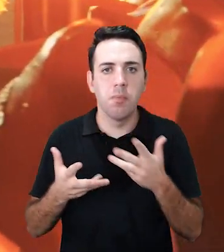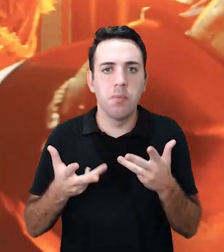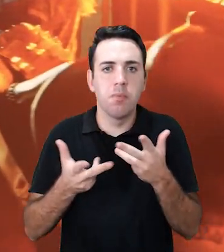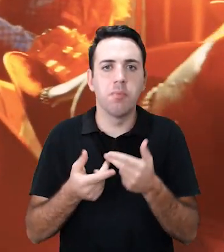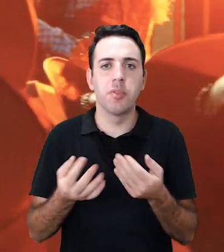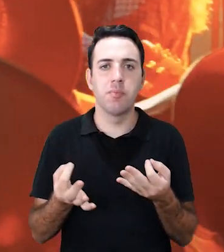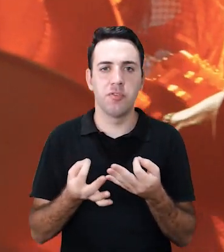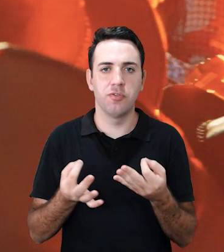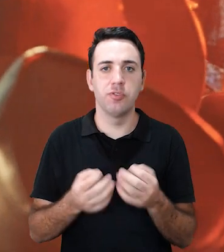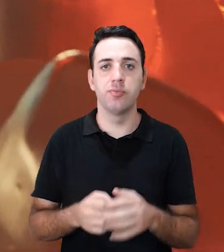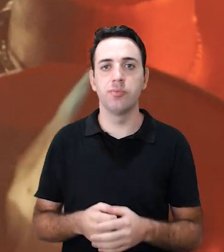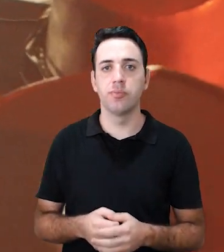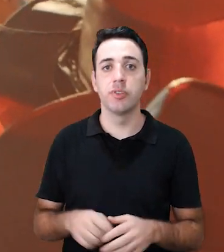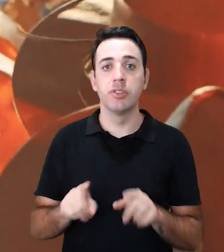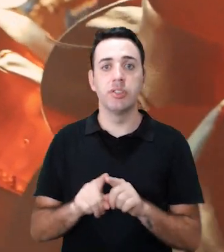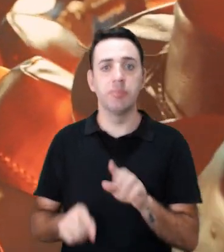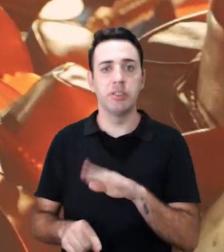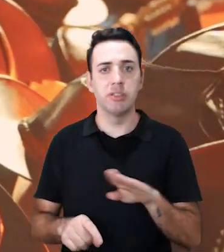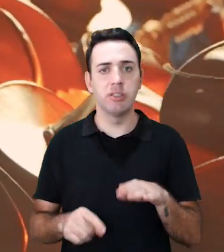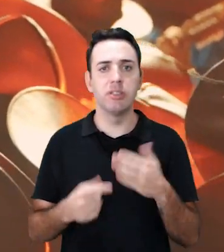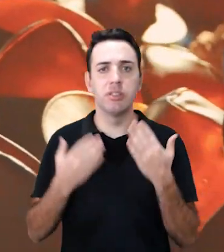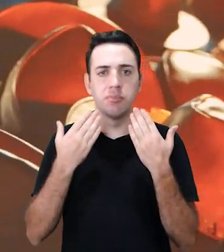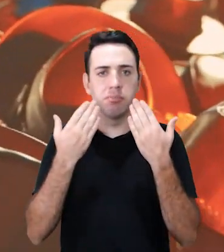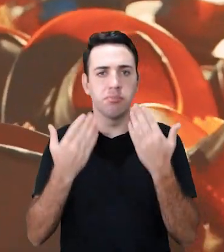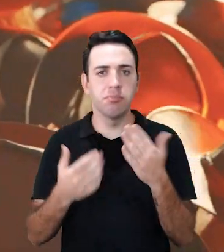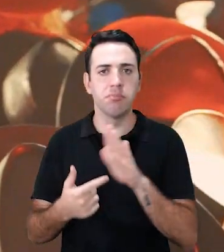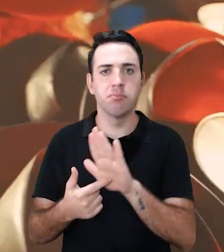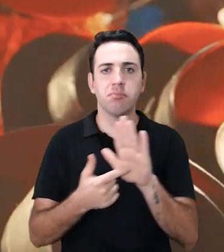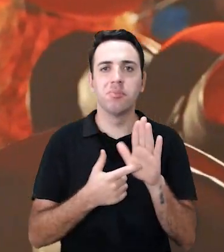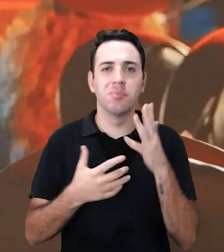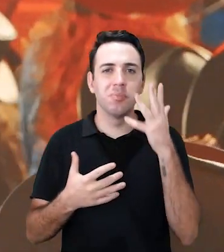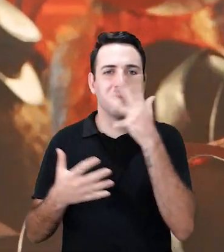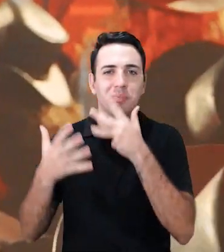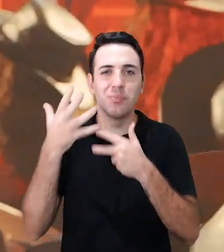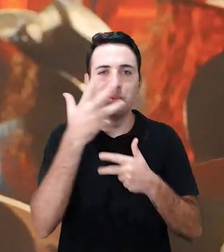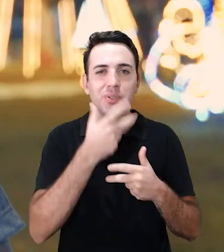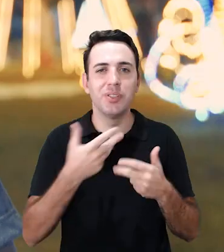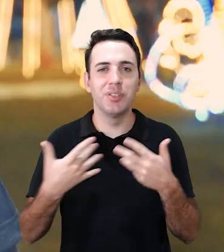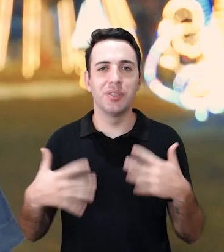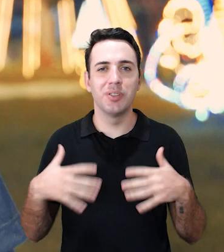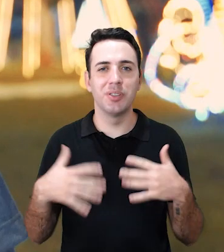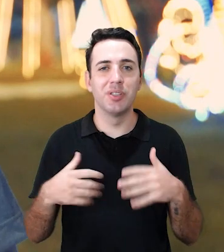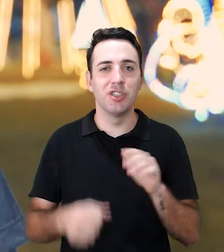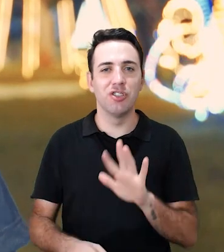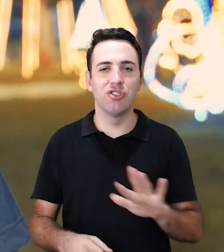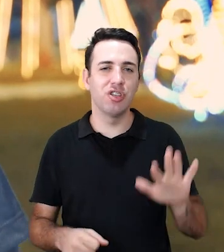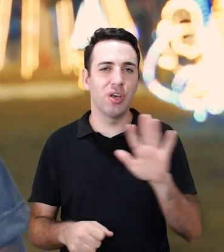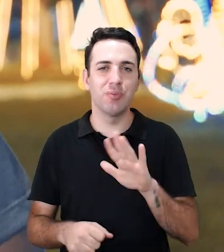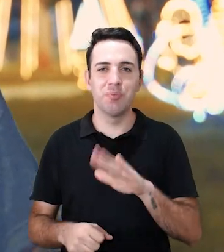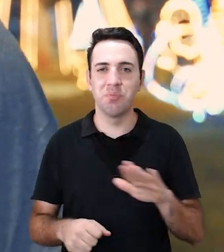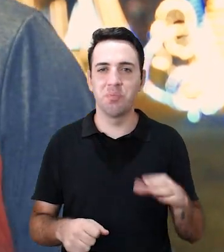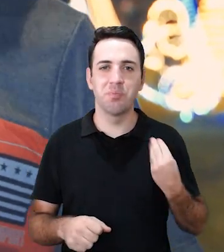perfeito. A apresentação das crianças ficou de parabéns, uma apresentação bonita. Assim, em geral, as crianças